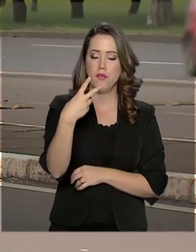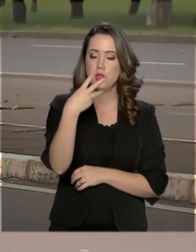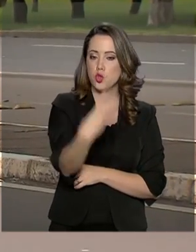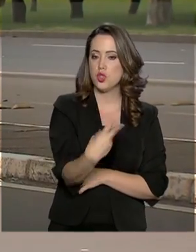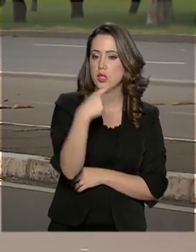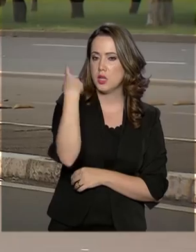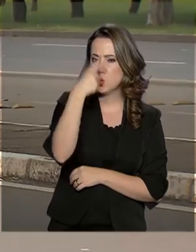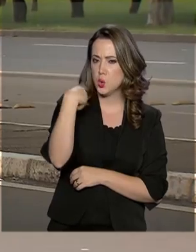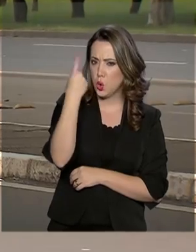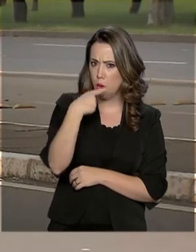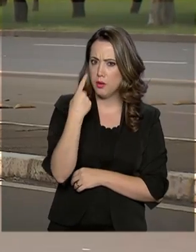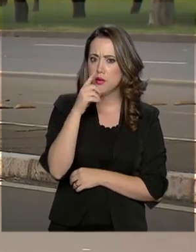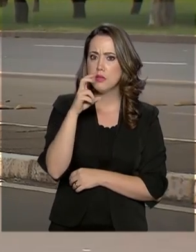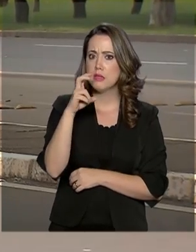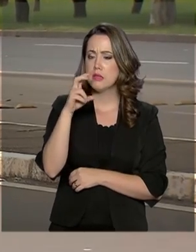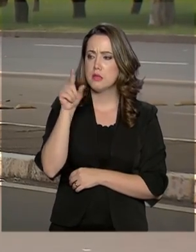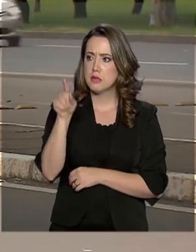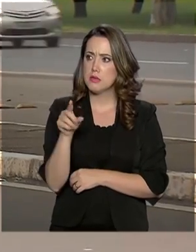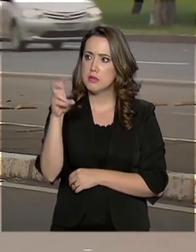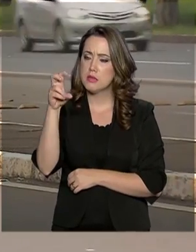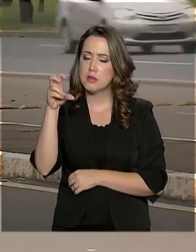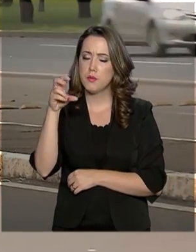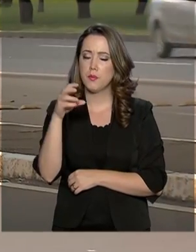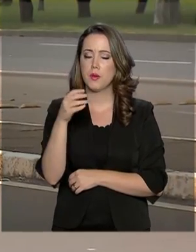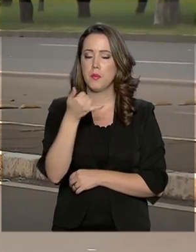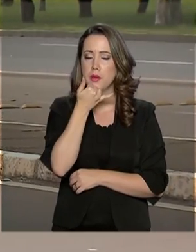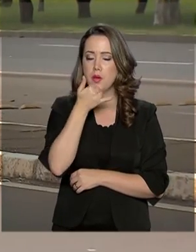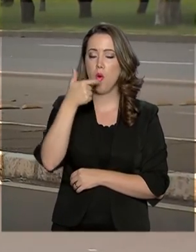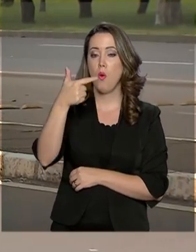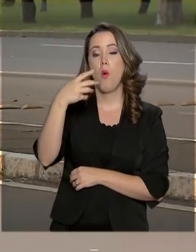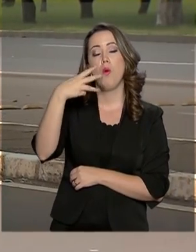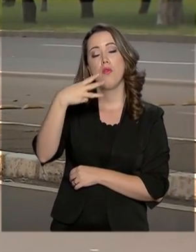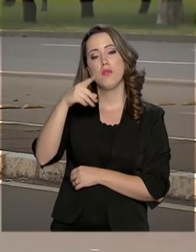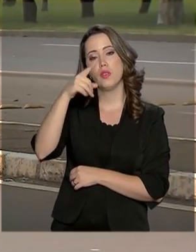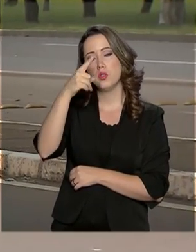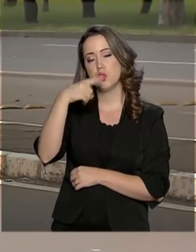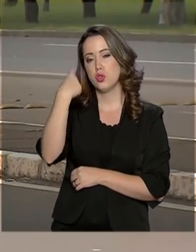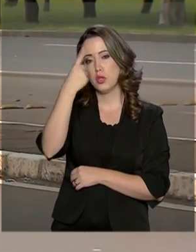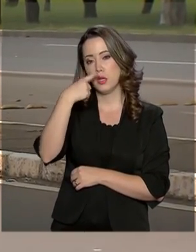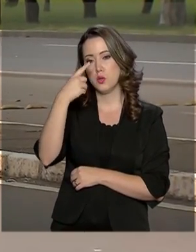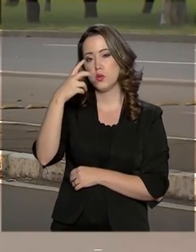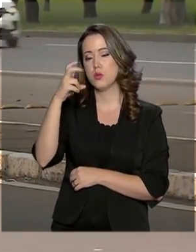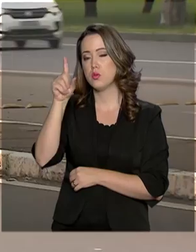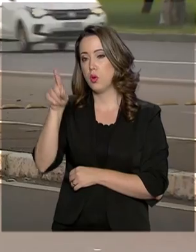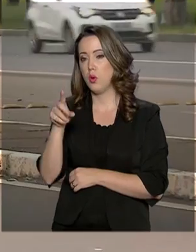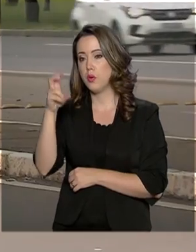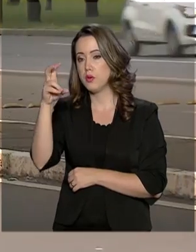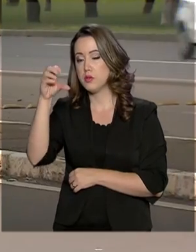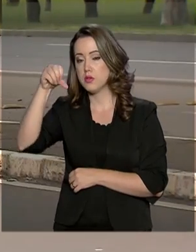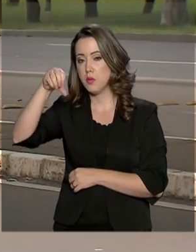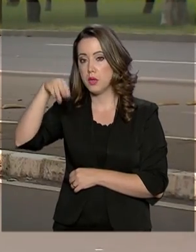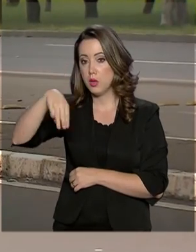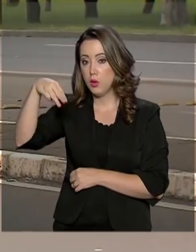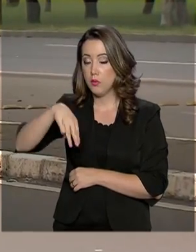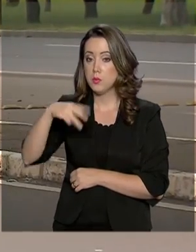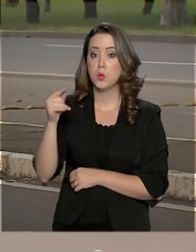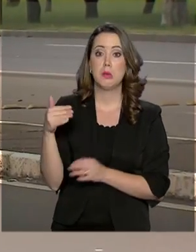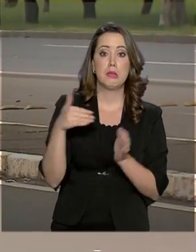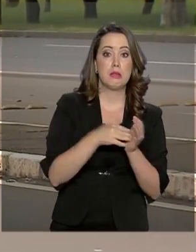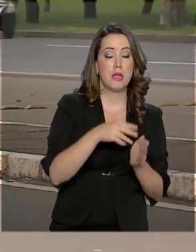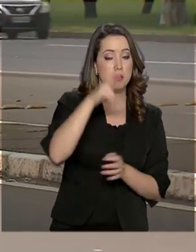-feira. Esta operação acontece em todos os estados brasileiros, mas em alguns deles a fiscalização será mais